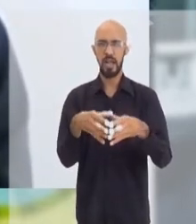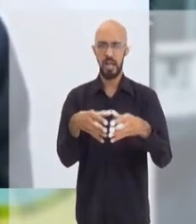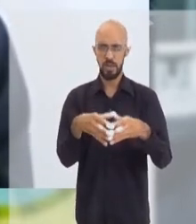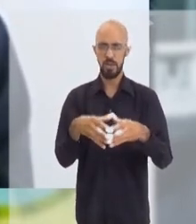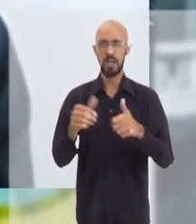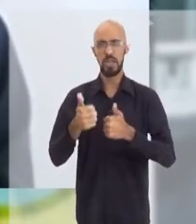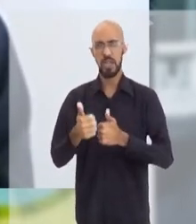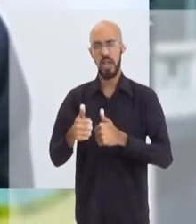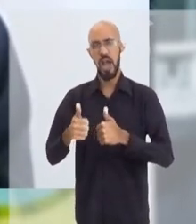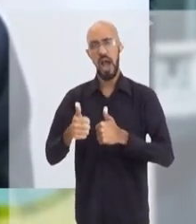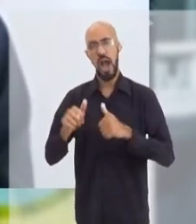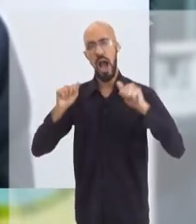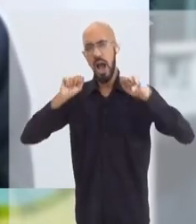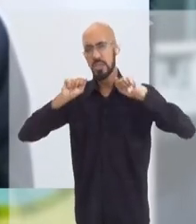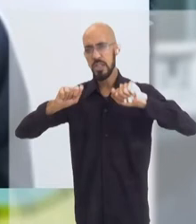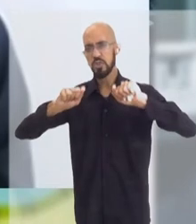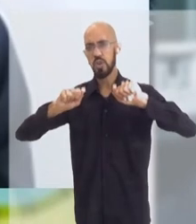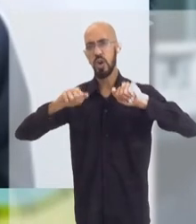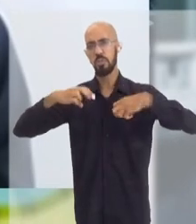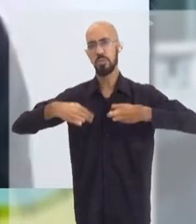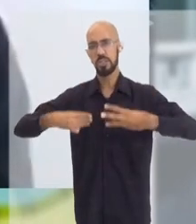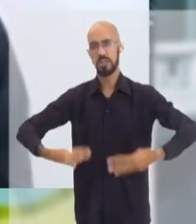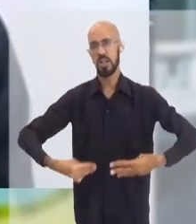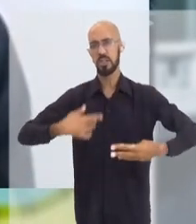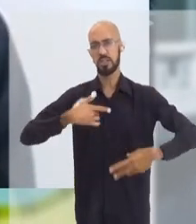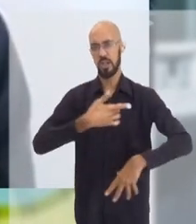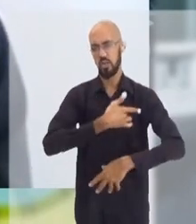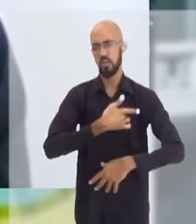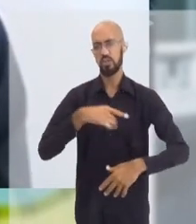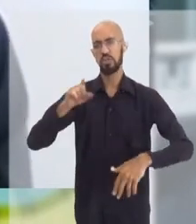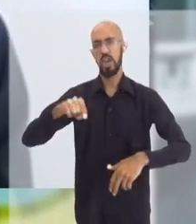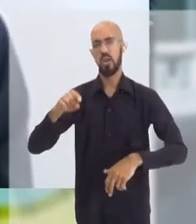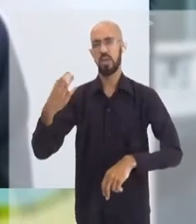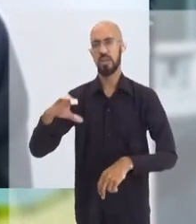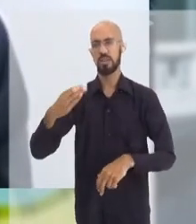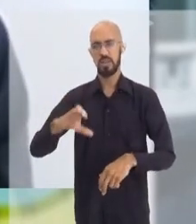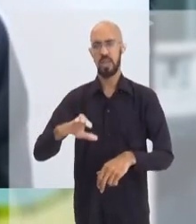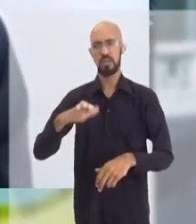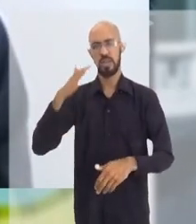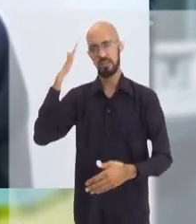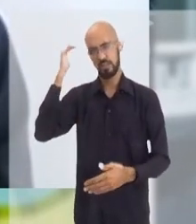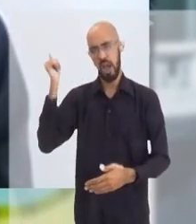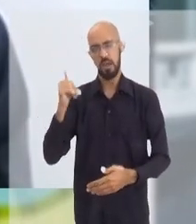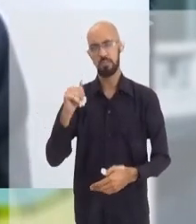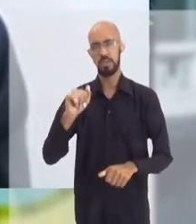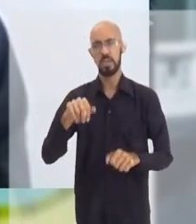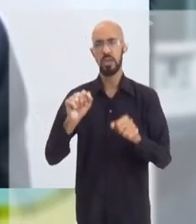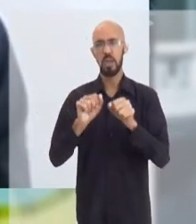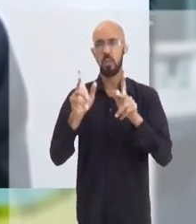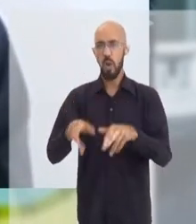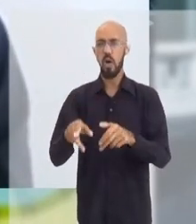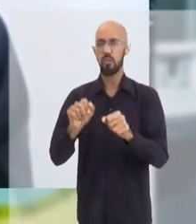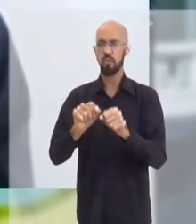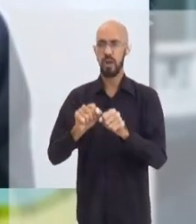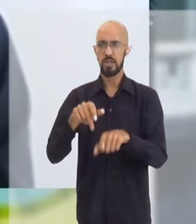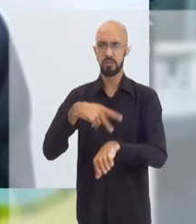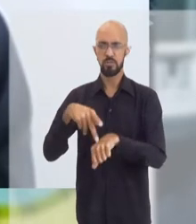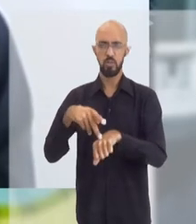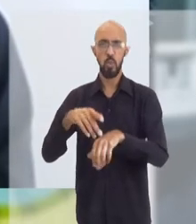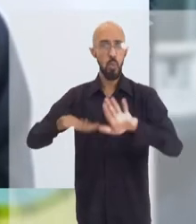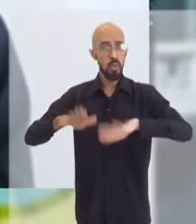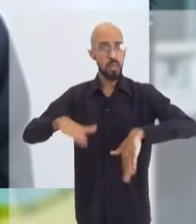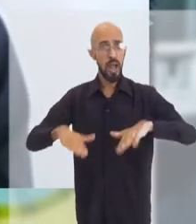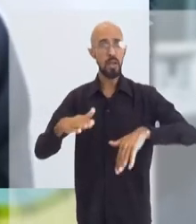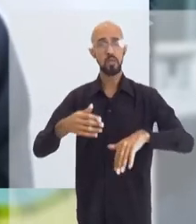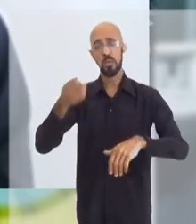assessora o Ministério da Saúde, essas são as recomendações que a ciência evidencia, como faz todos os países. Cuidado com